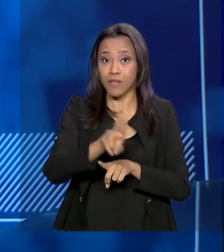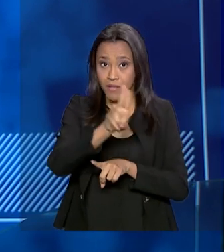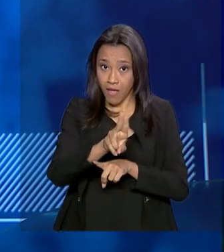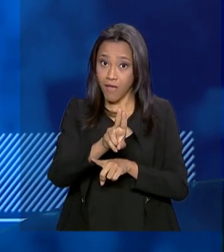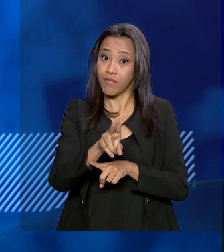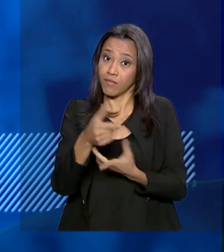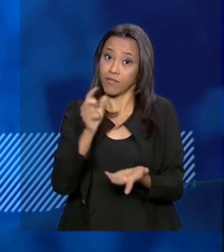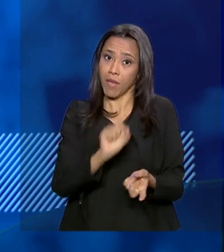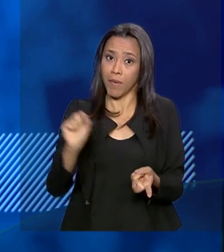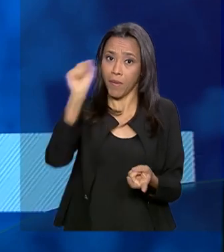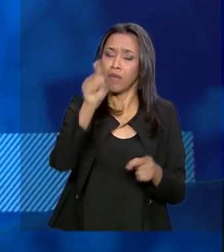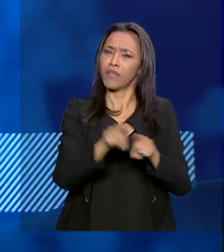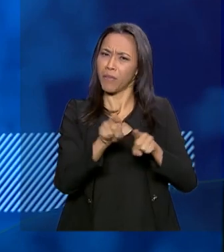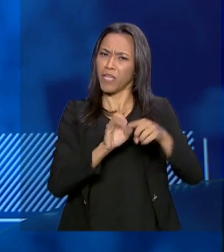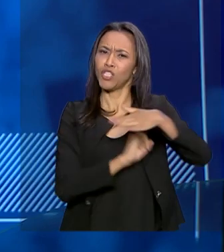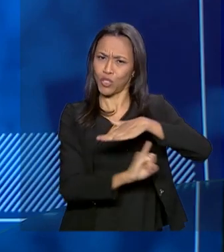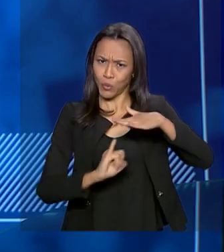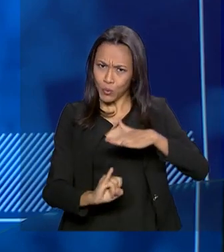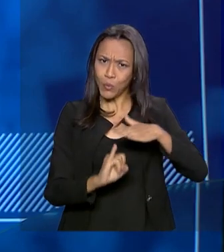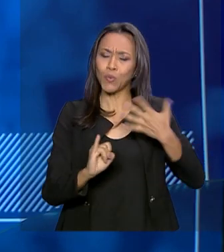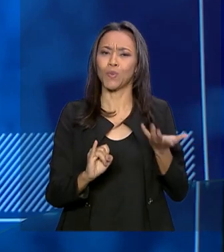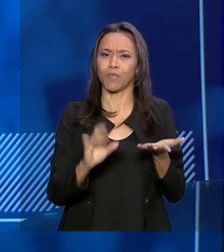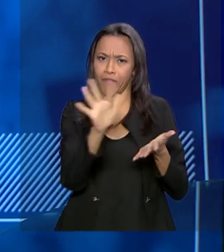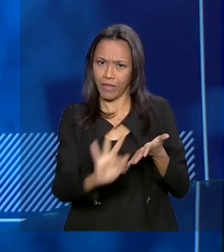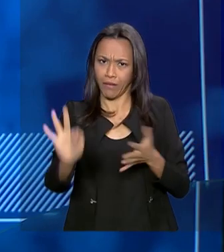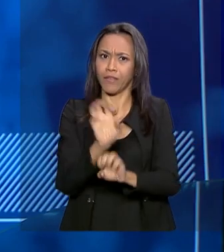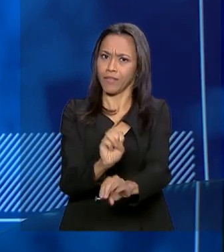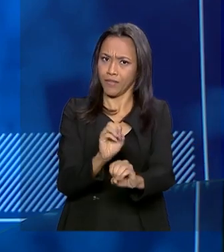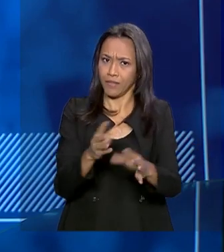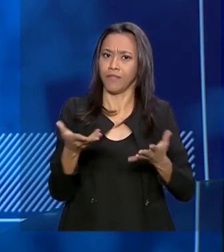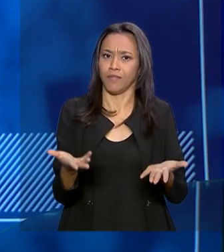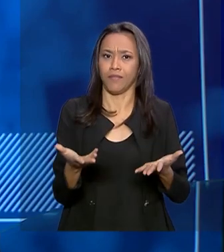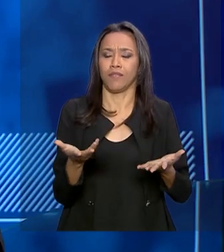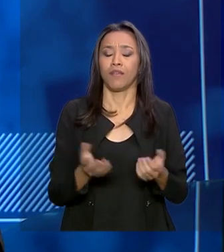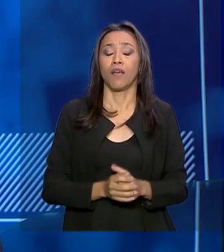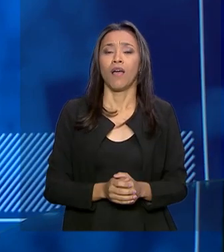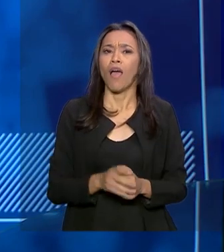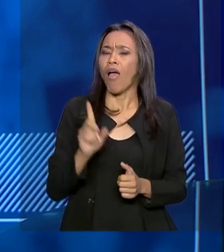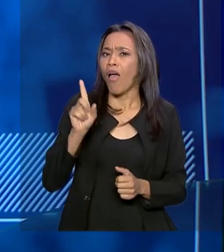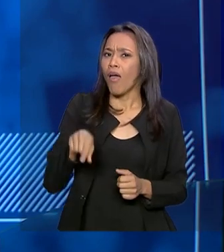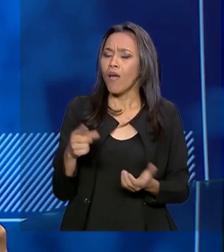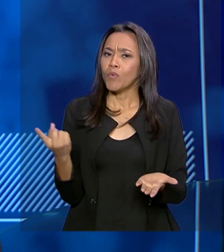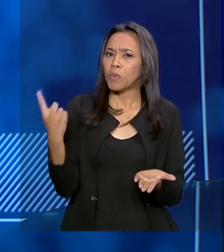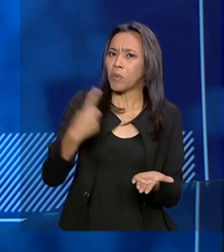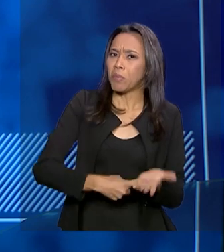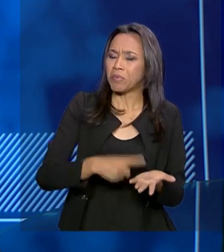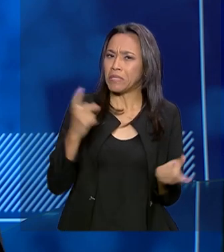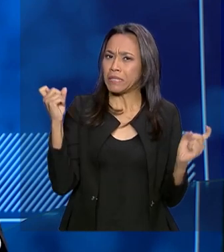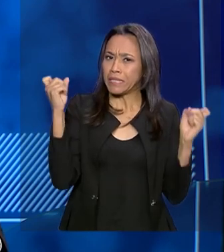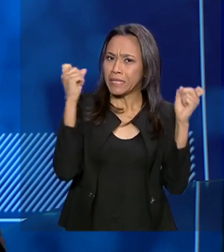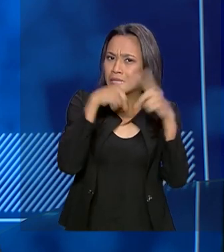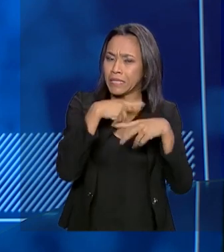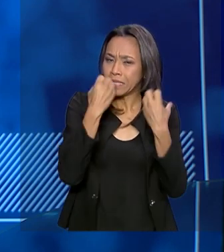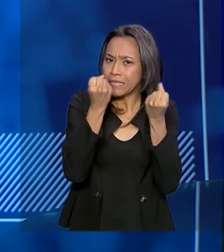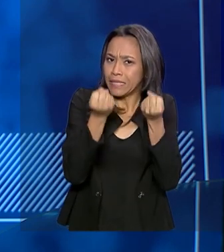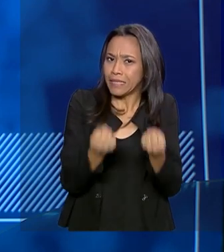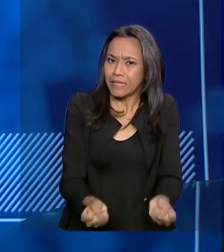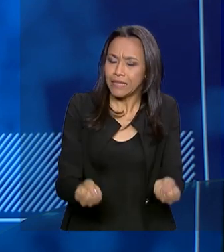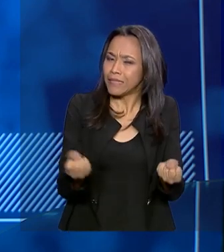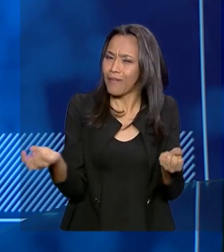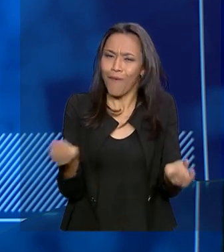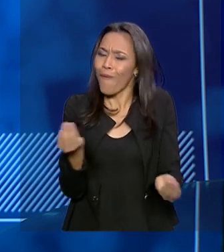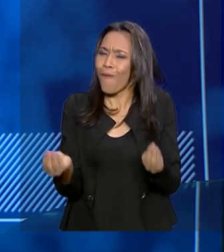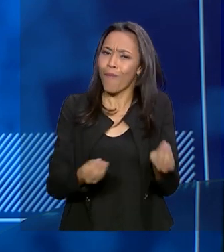contar os institutos federais de ensino. É uma missão complicada? Como é que você está